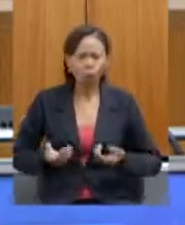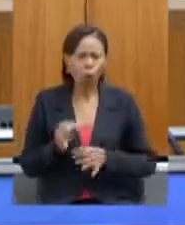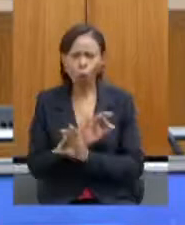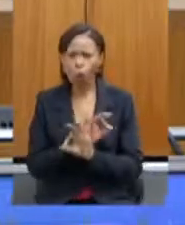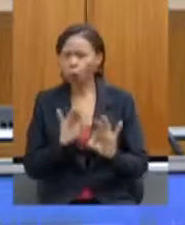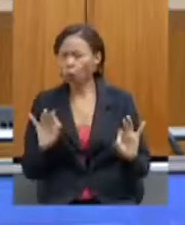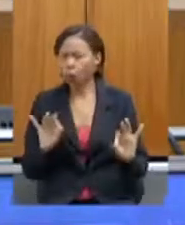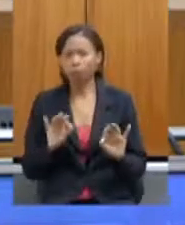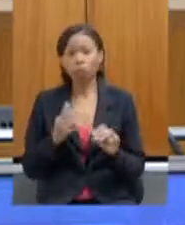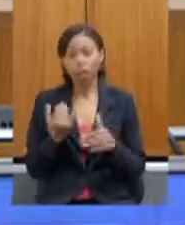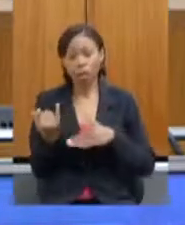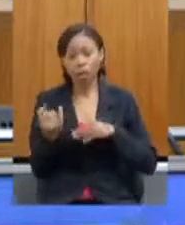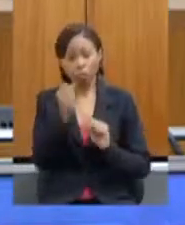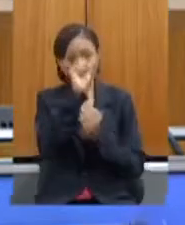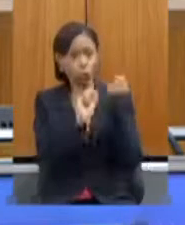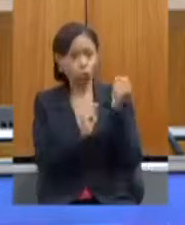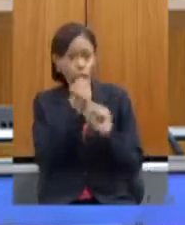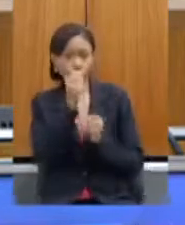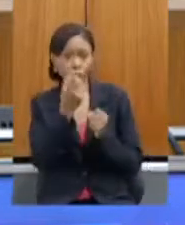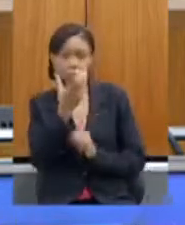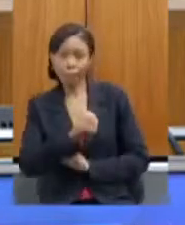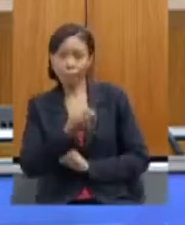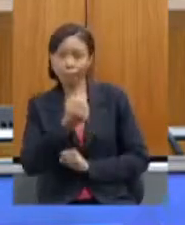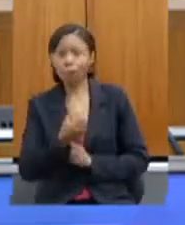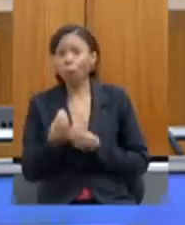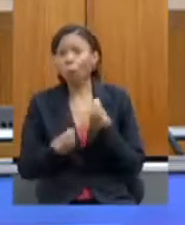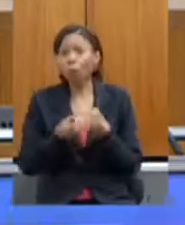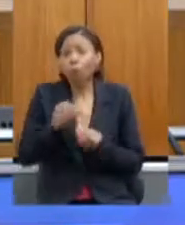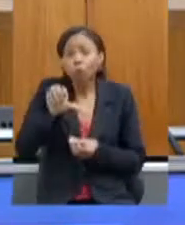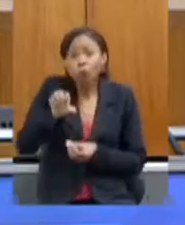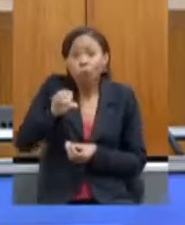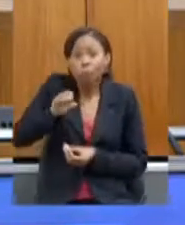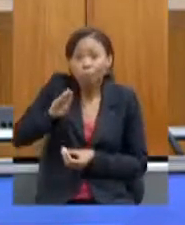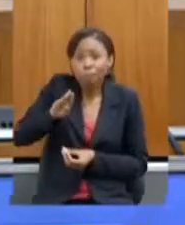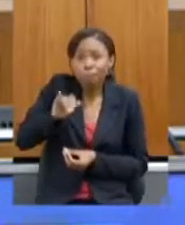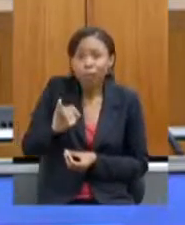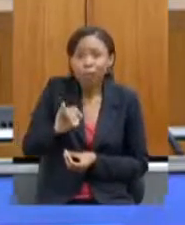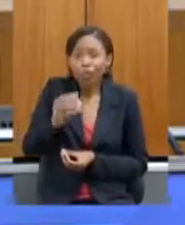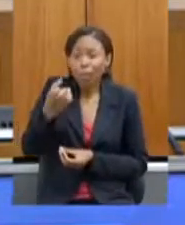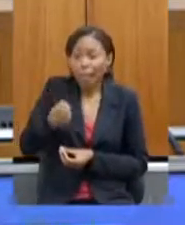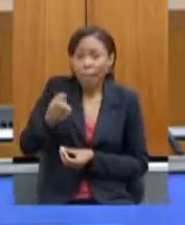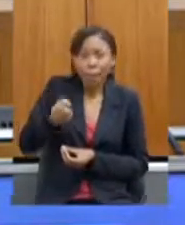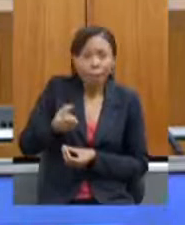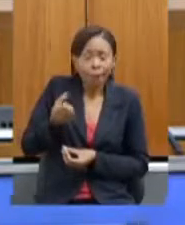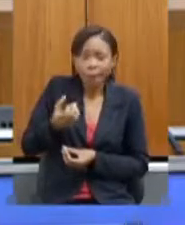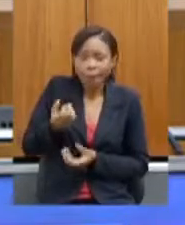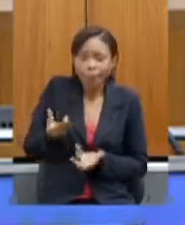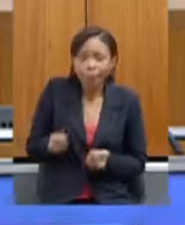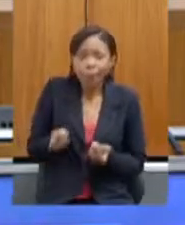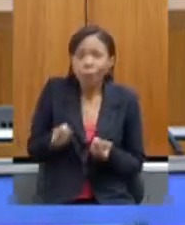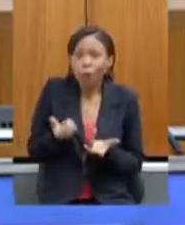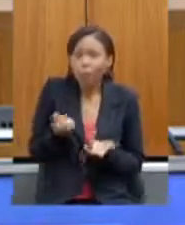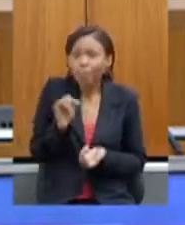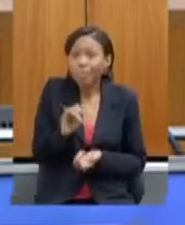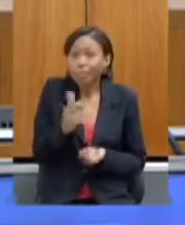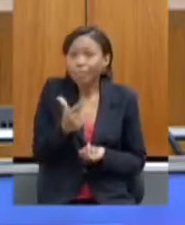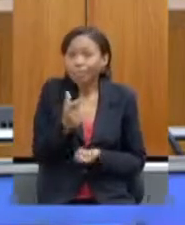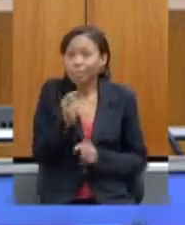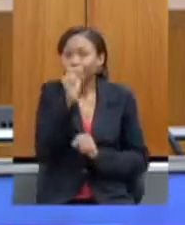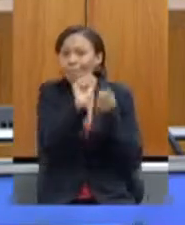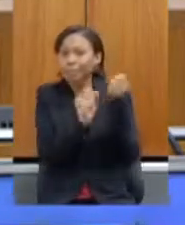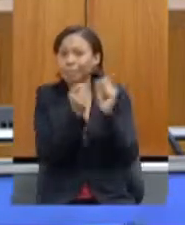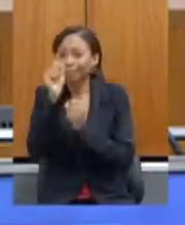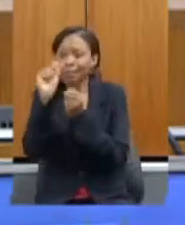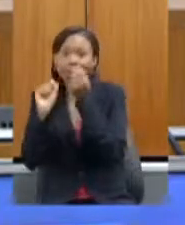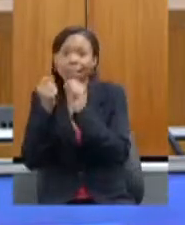que poderíamos fazer com 9 bilhões de litros de leite se não tivesse toda uma indústria de laticínios forte fortalecida que tem na